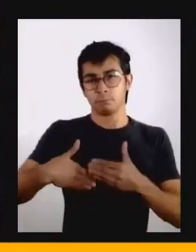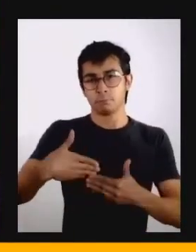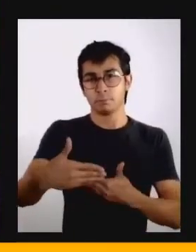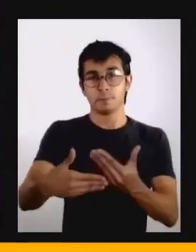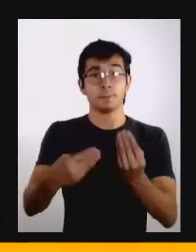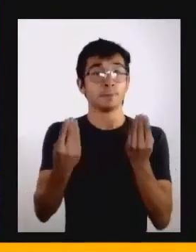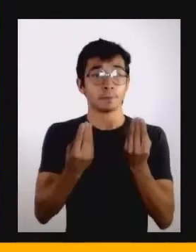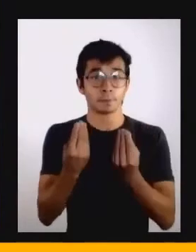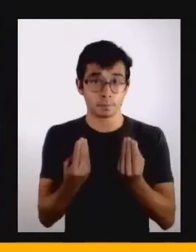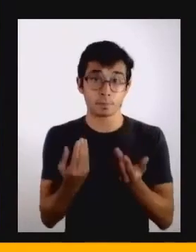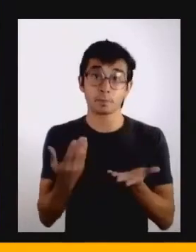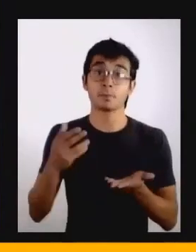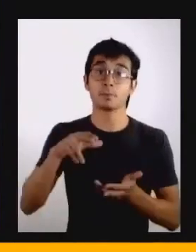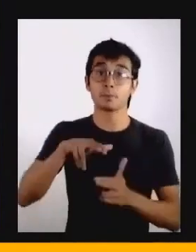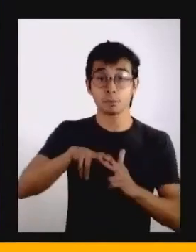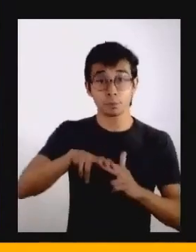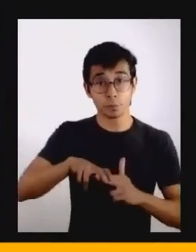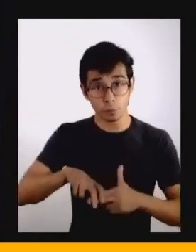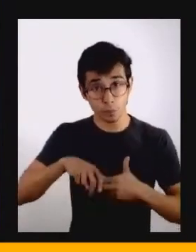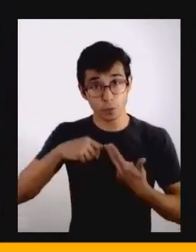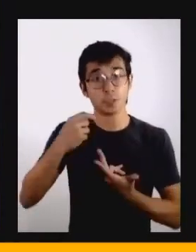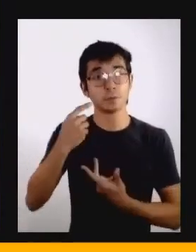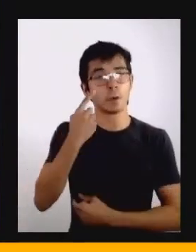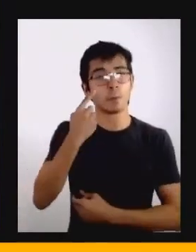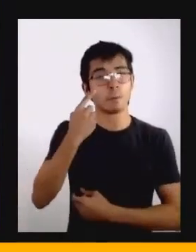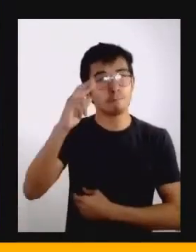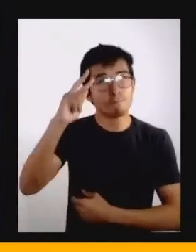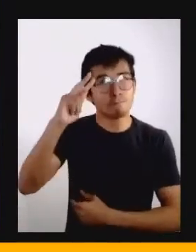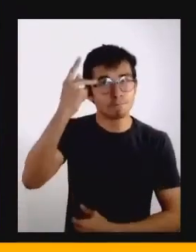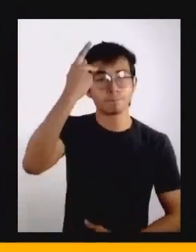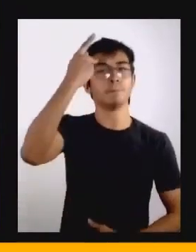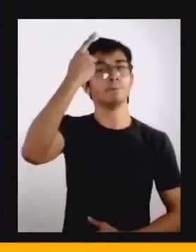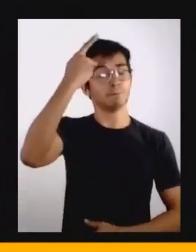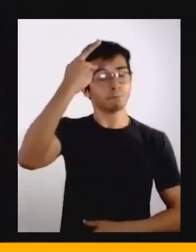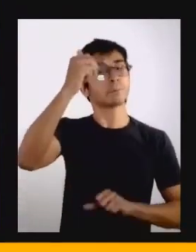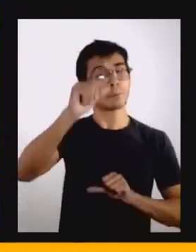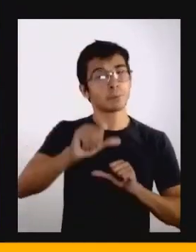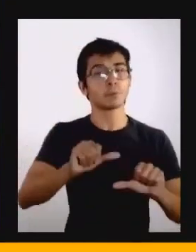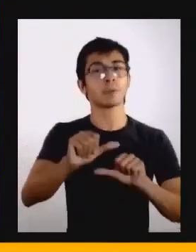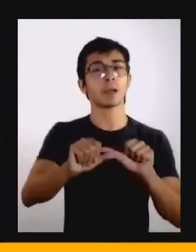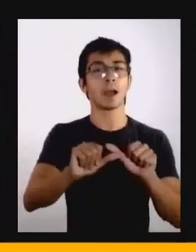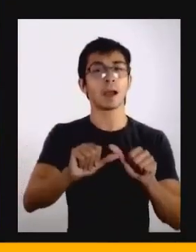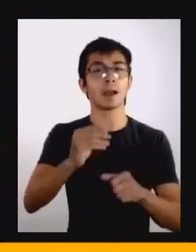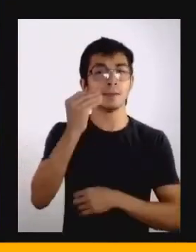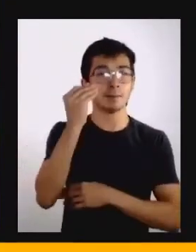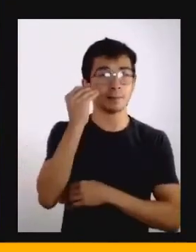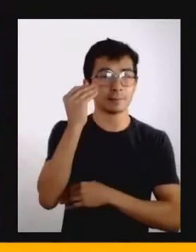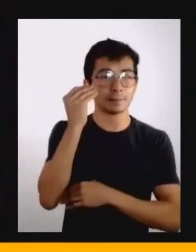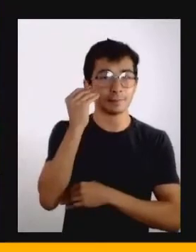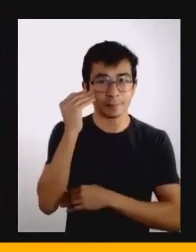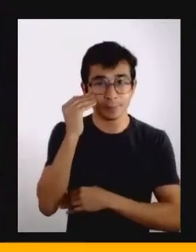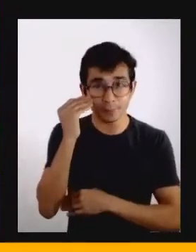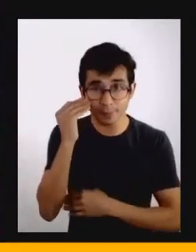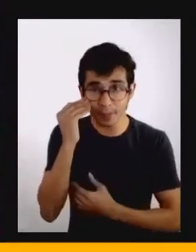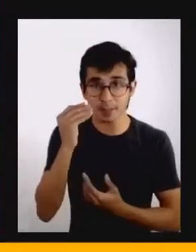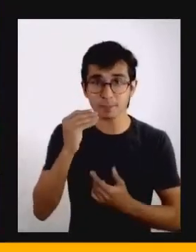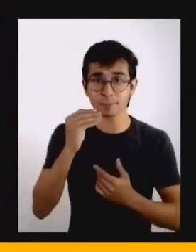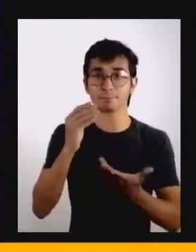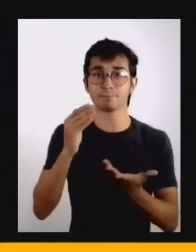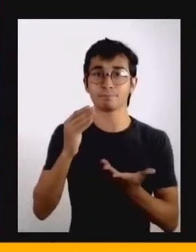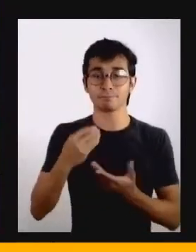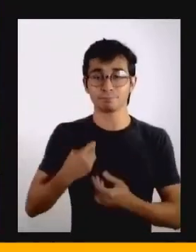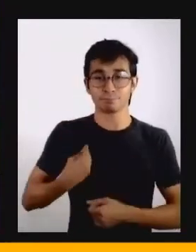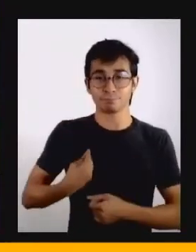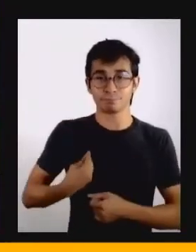fazendo essa mudança de lente e buscando se conectar com diferentes públicos que querem desde rever essa sua relação